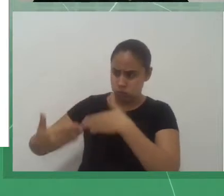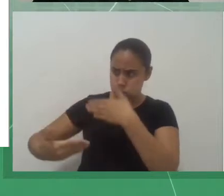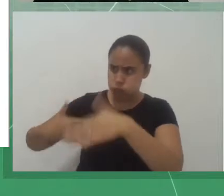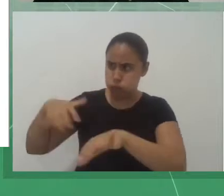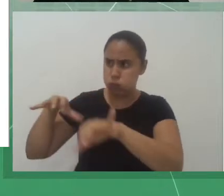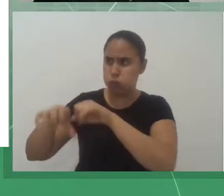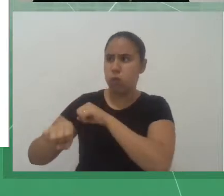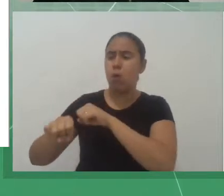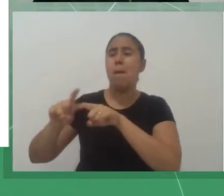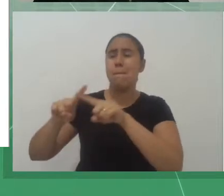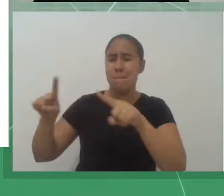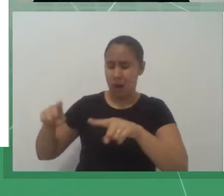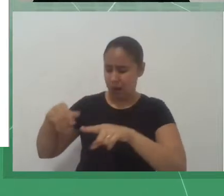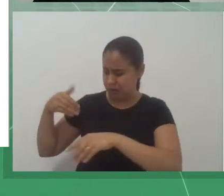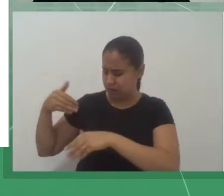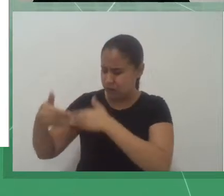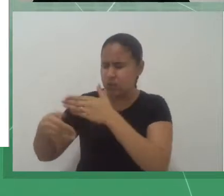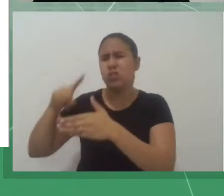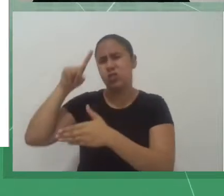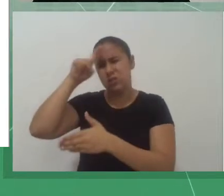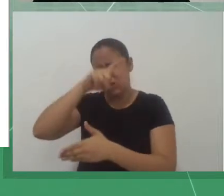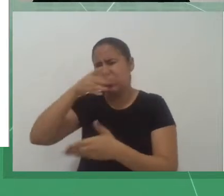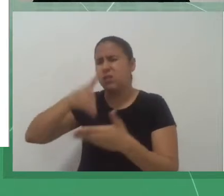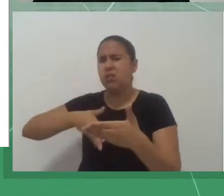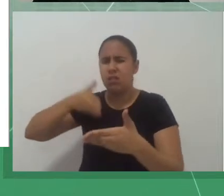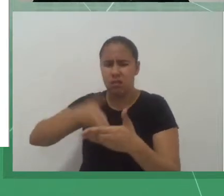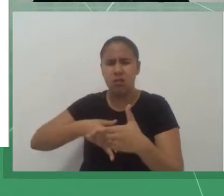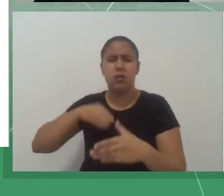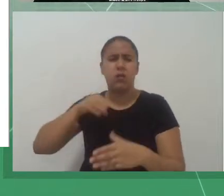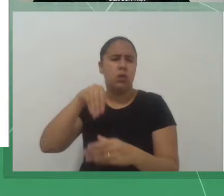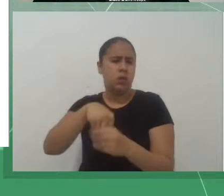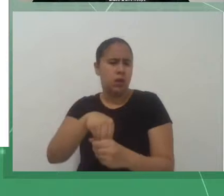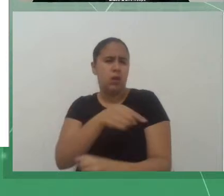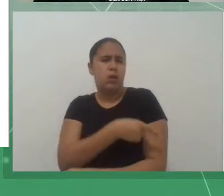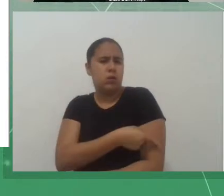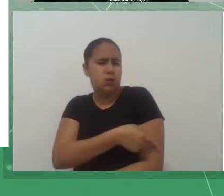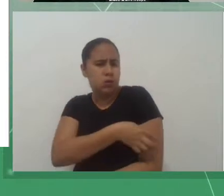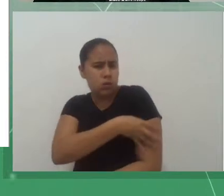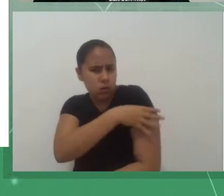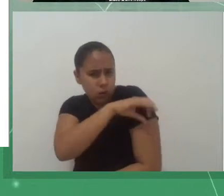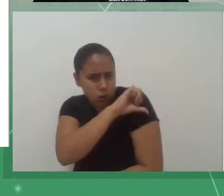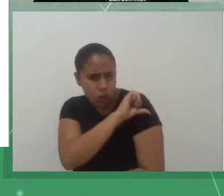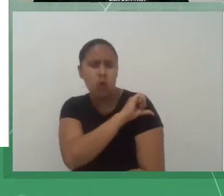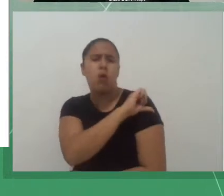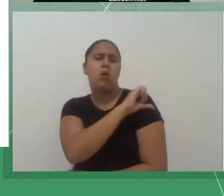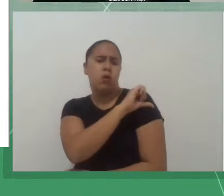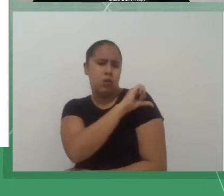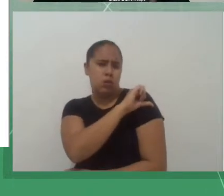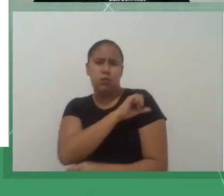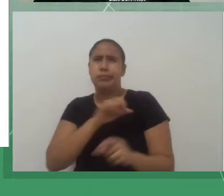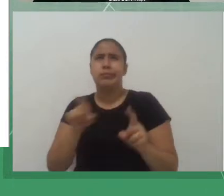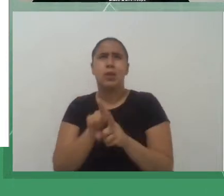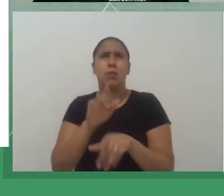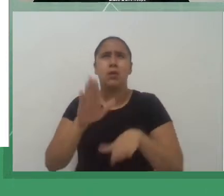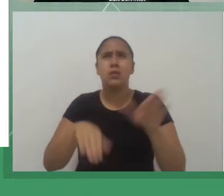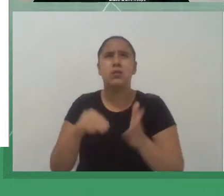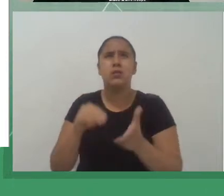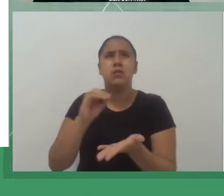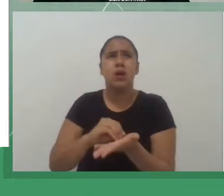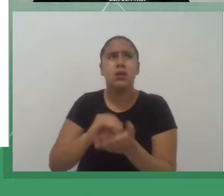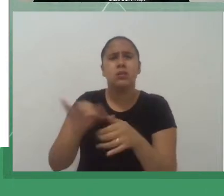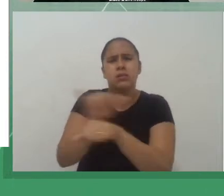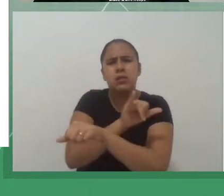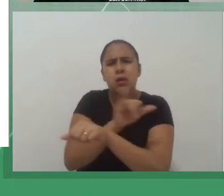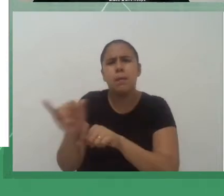dificuldades na educação básica, seja por uma falta de aplicação metodológica, seja pela falta de